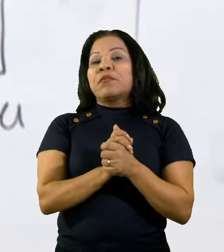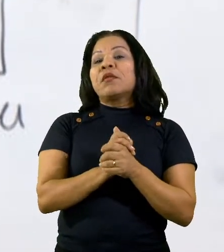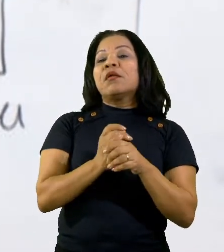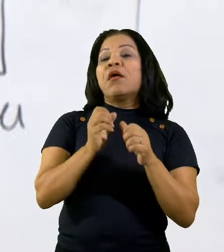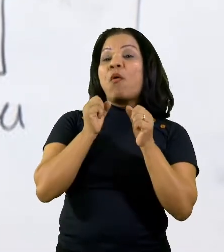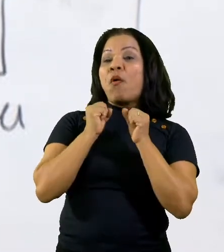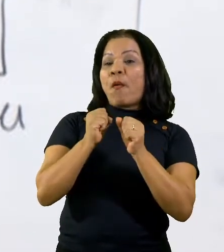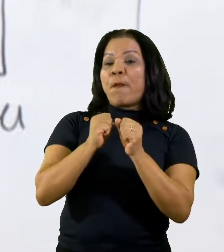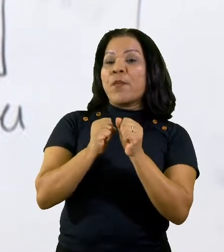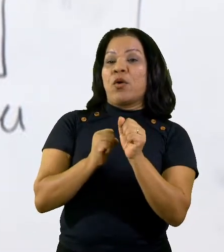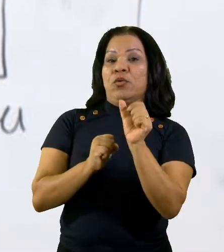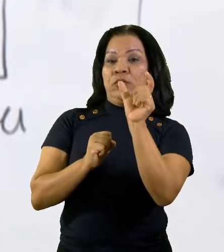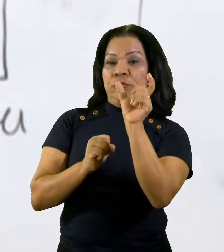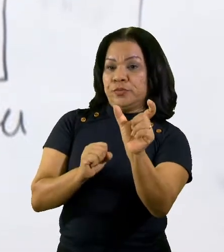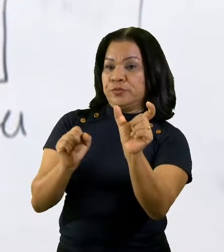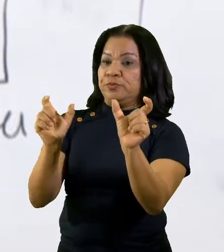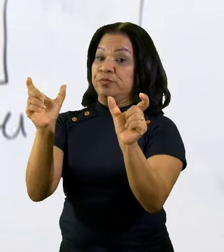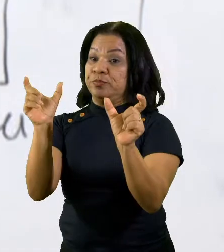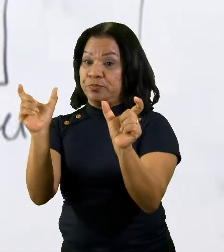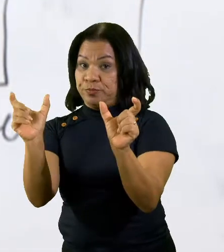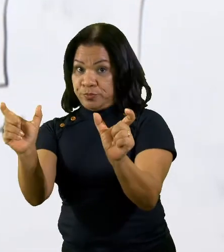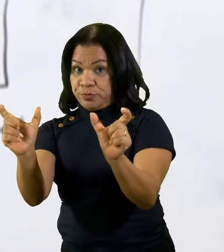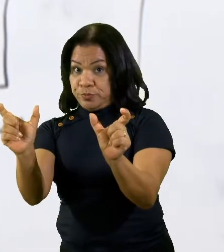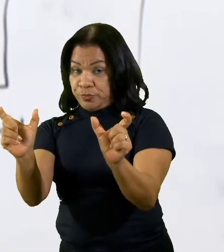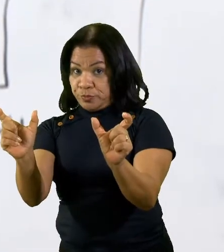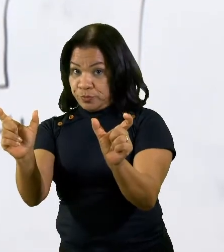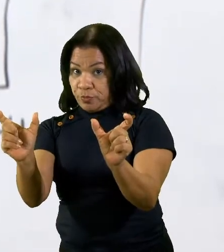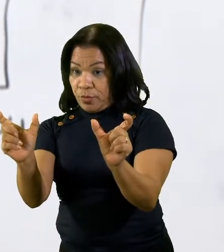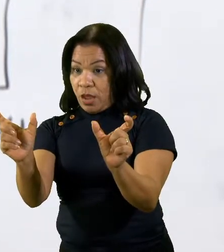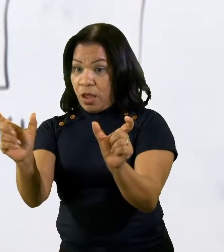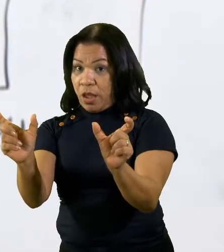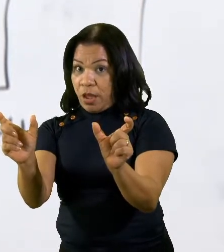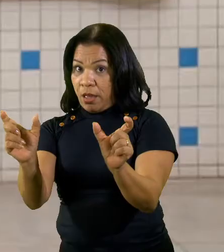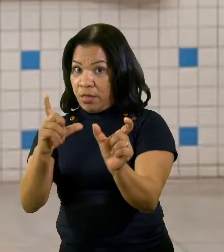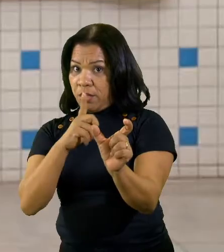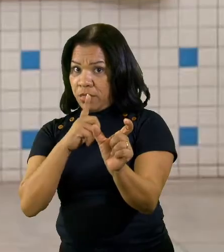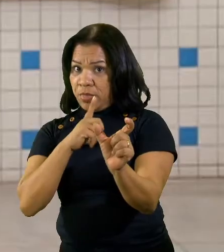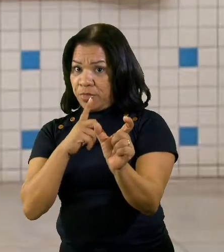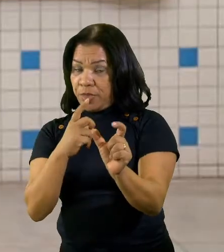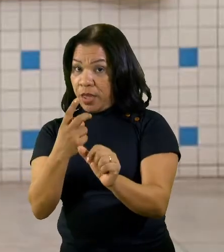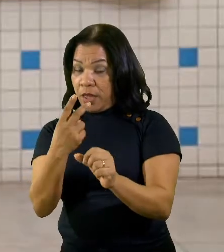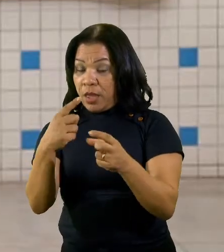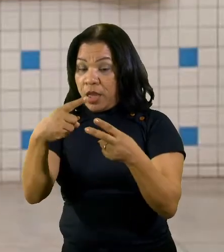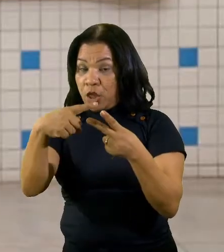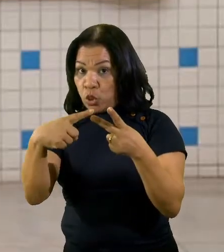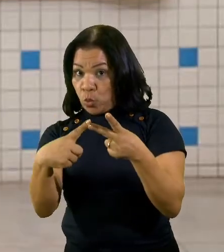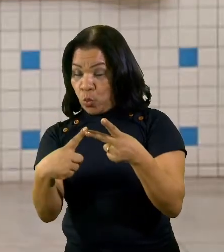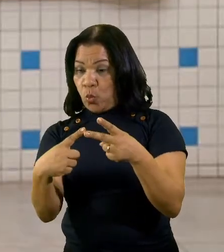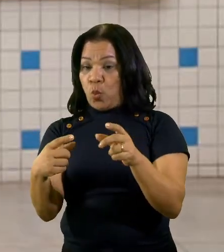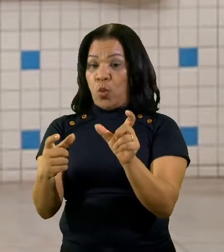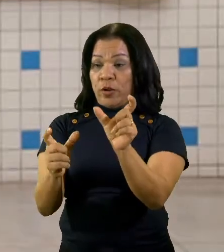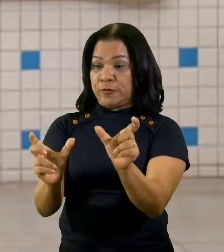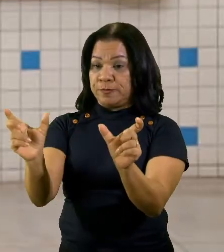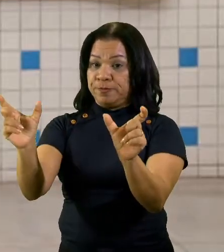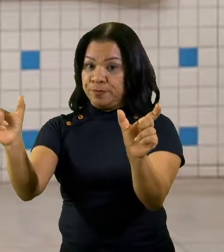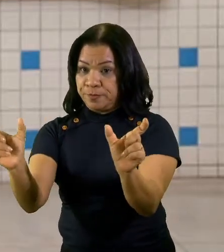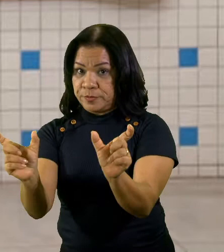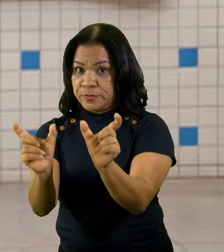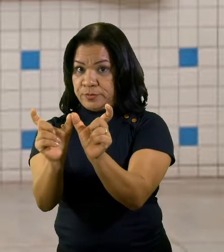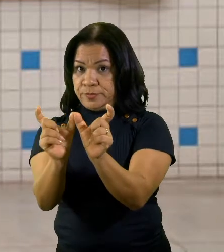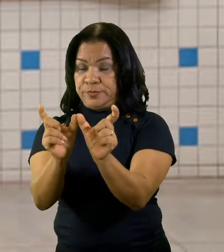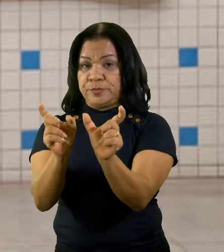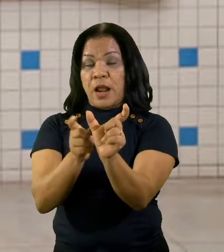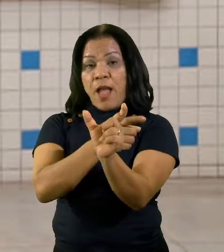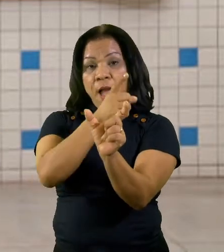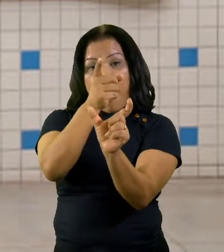esse trechinho aí, ele é um período composto por duas orações. Sendo que a primeira, ela é uma oração,